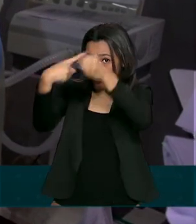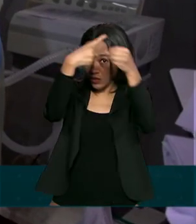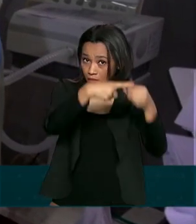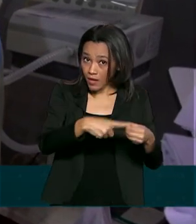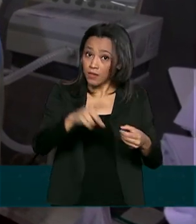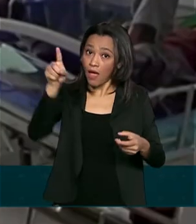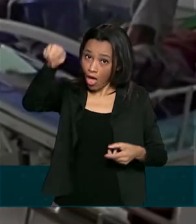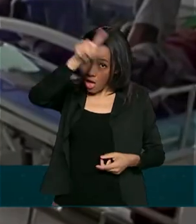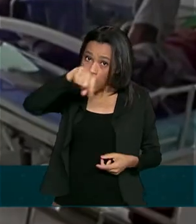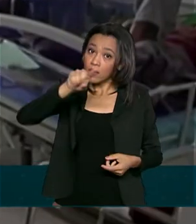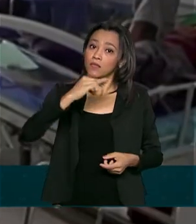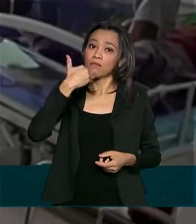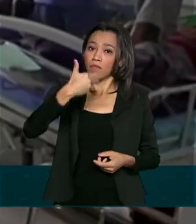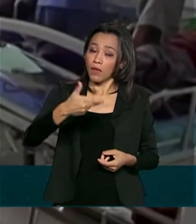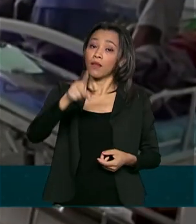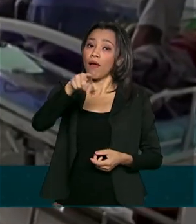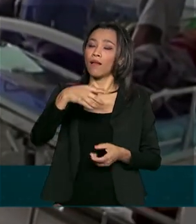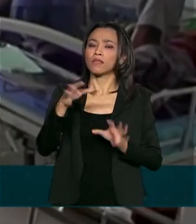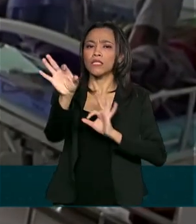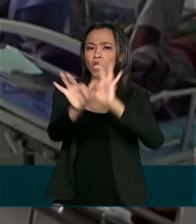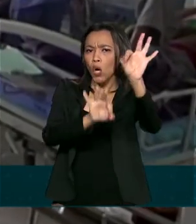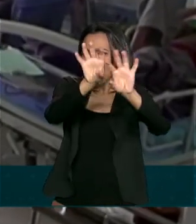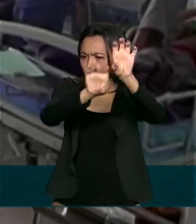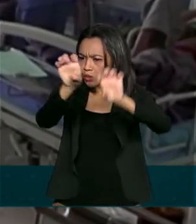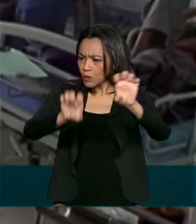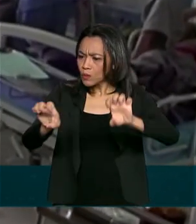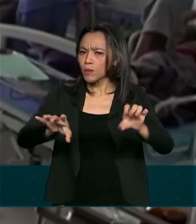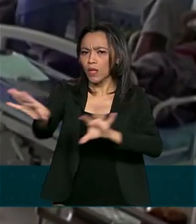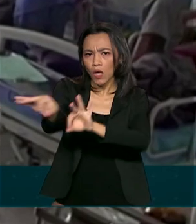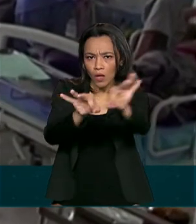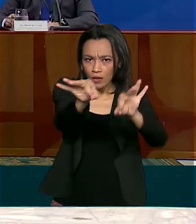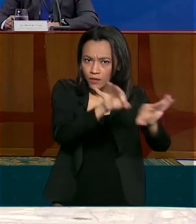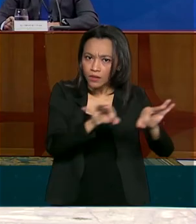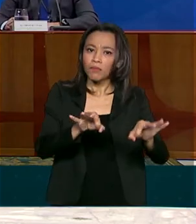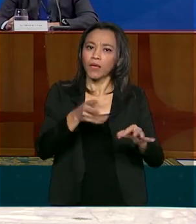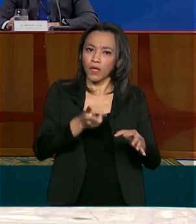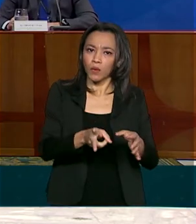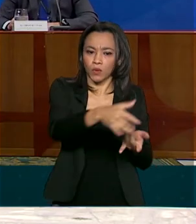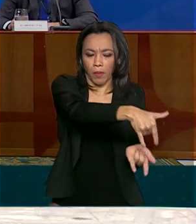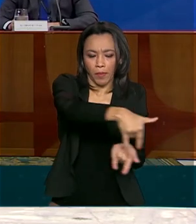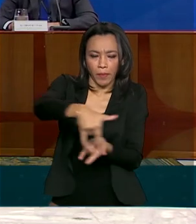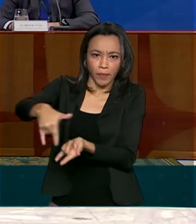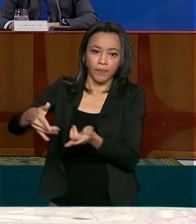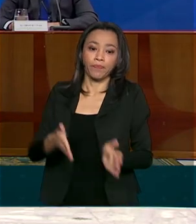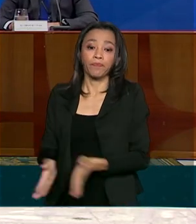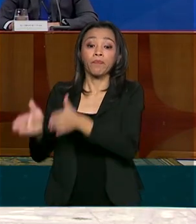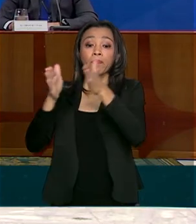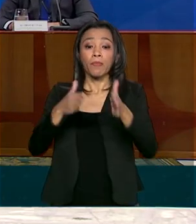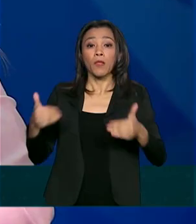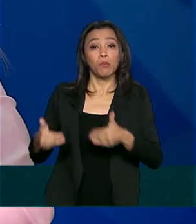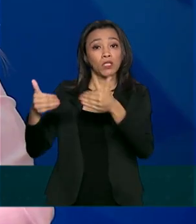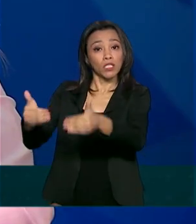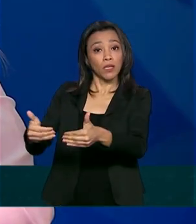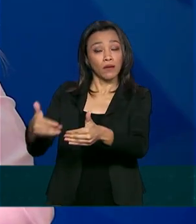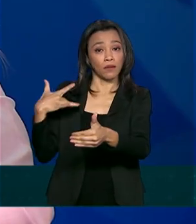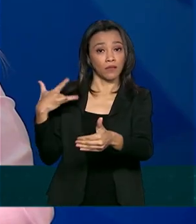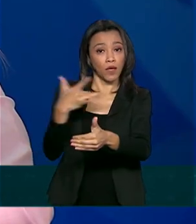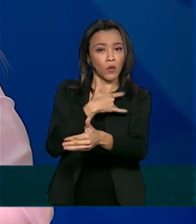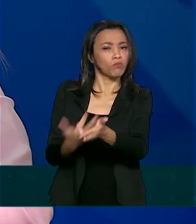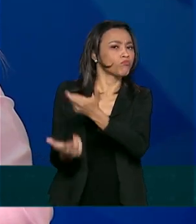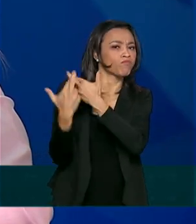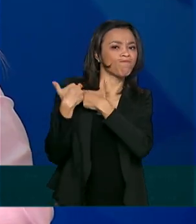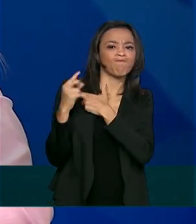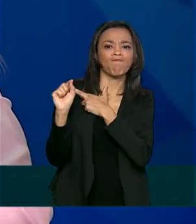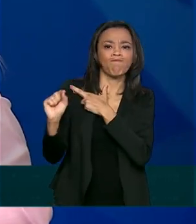São elas que devem garantir a estrutura para o funcionamento dos leitos. Já o Ministério da Saúde fica responsável por